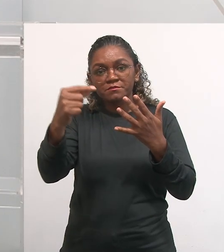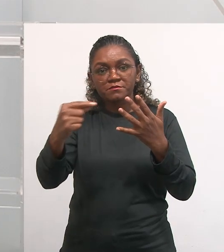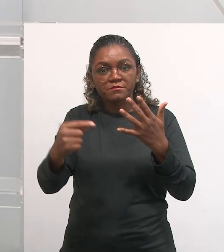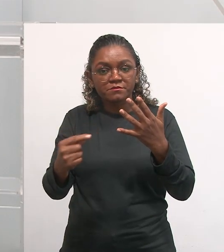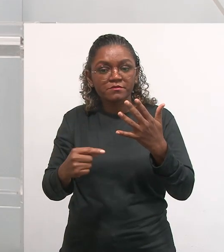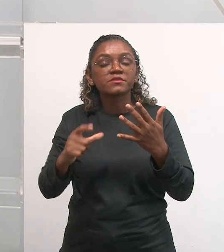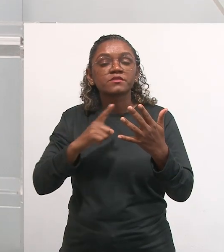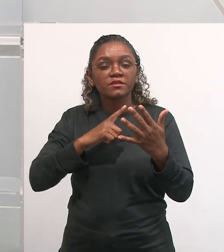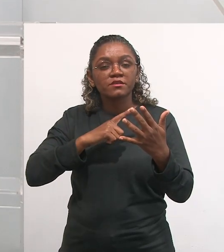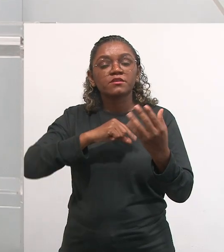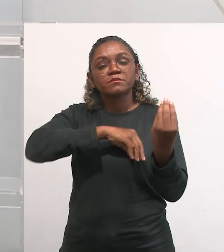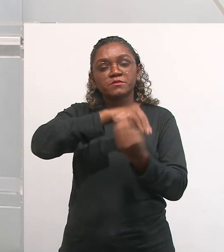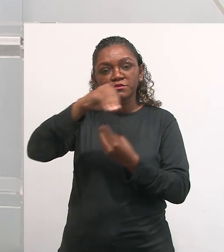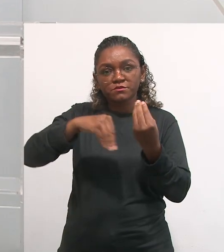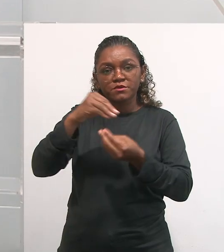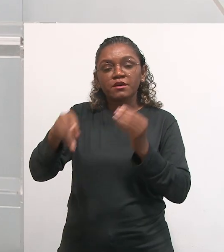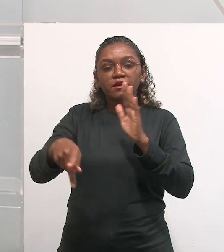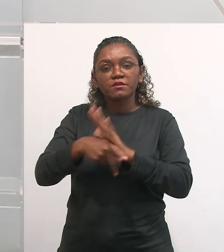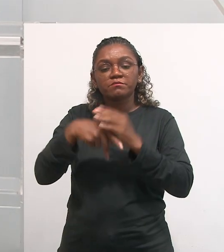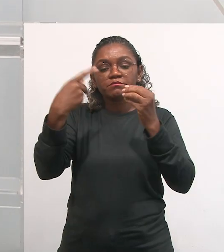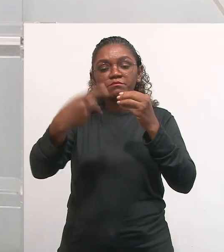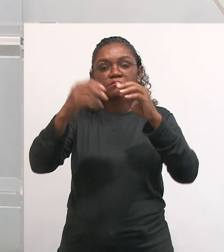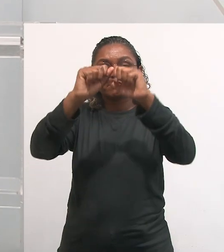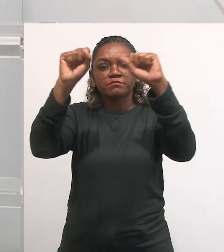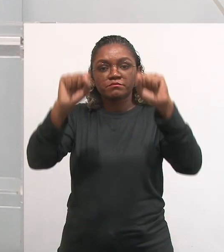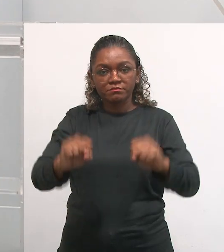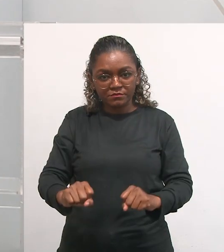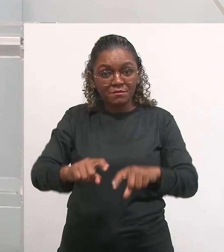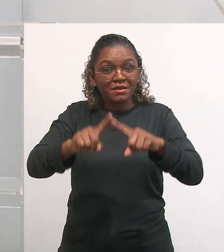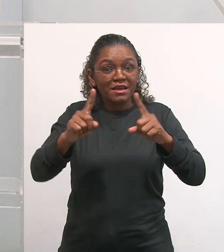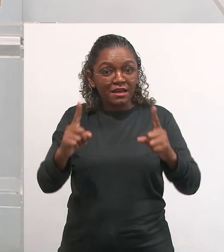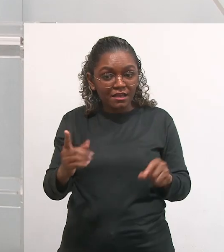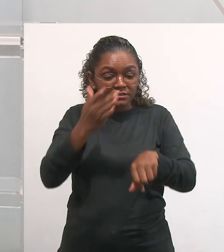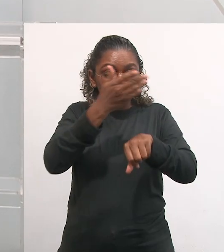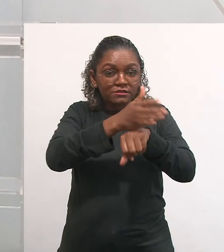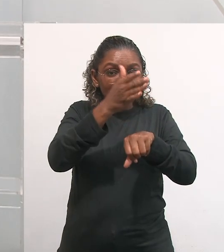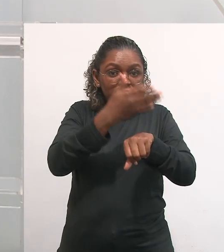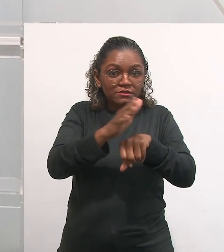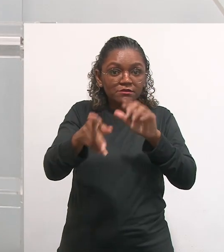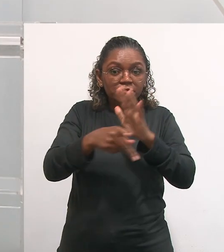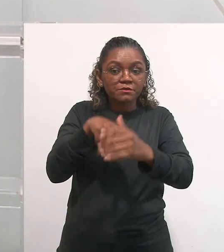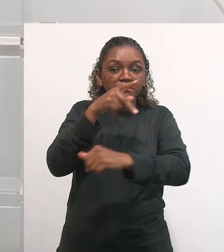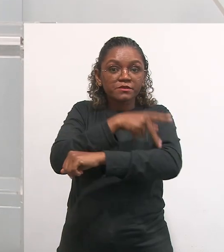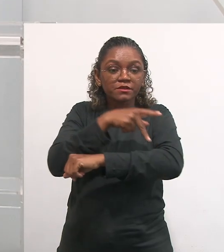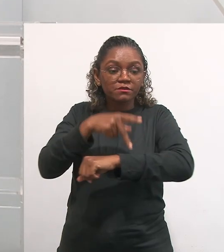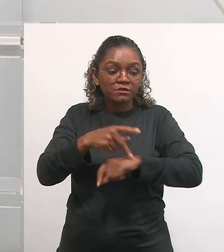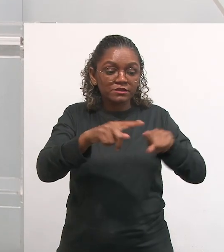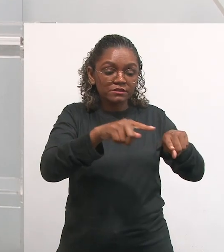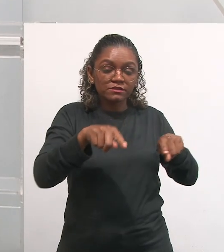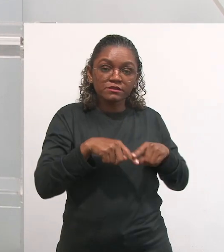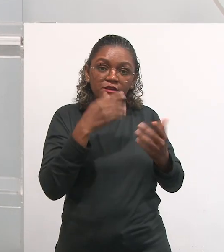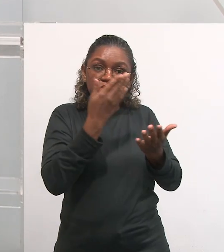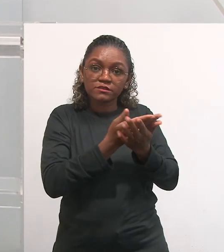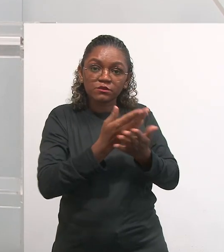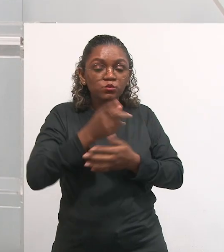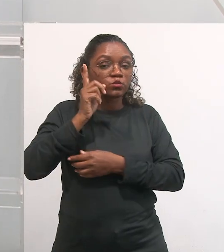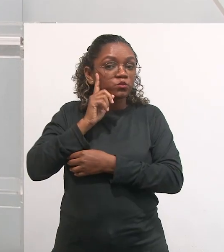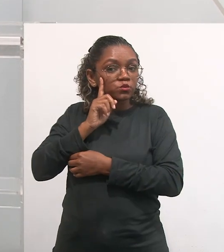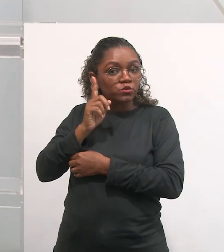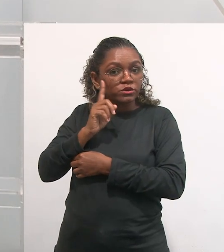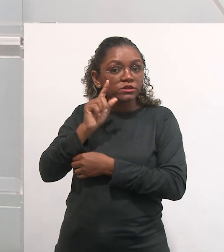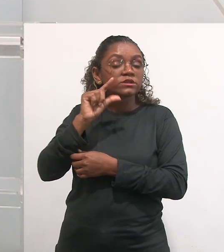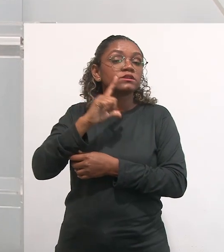elas estão aí misturadas no nosso sistema. Todavia, a prática pedagógica, na sala de aula, no